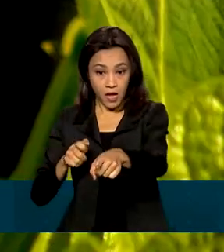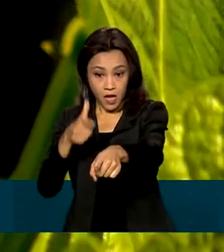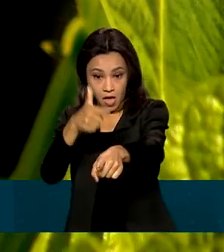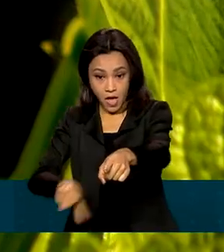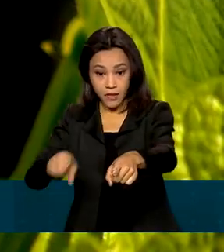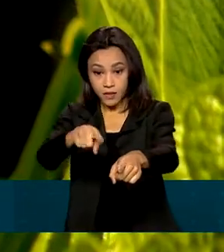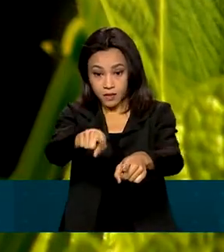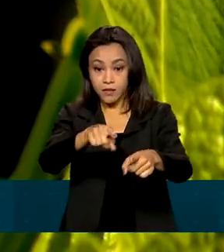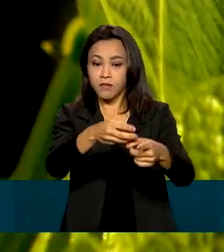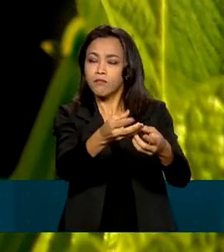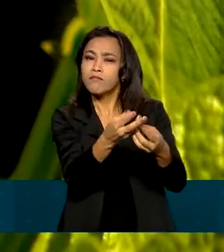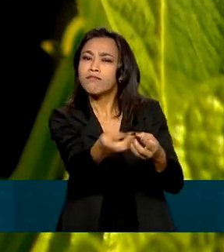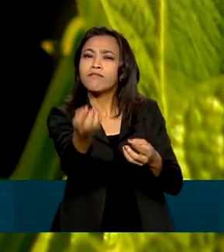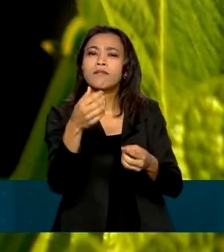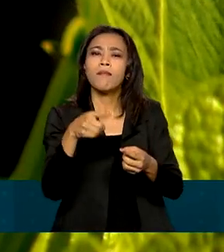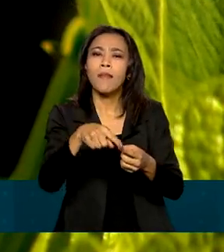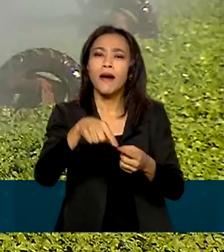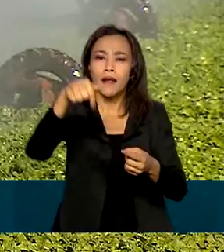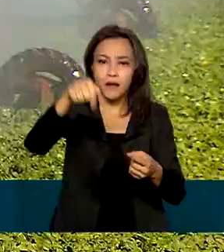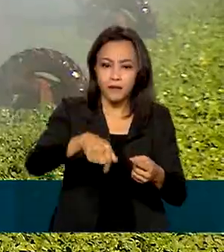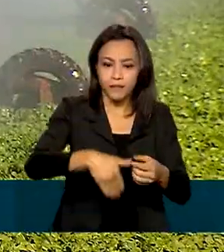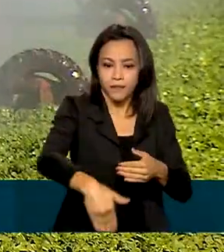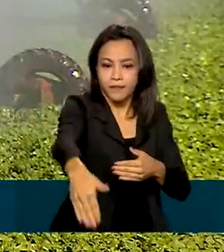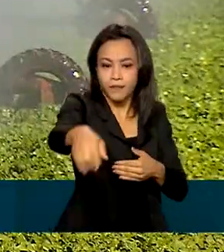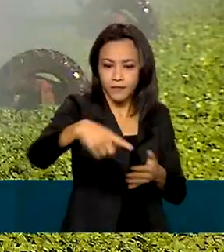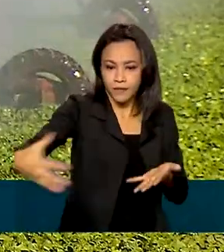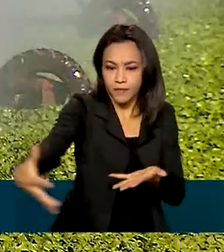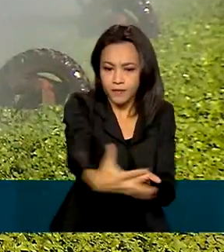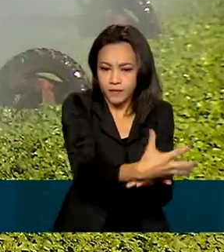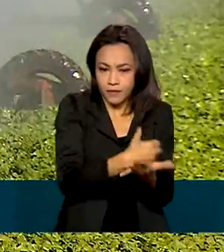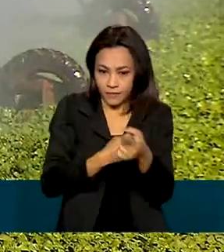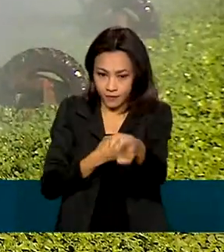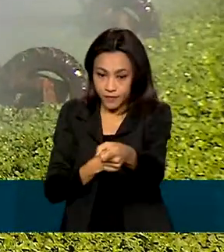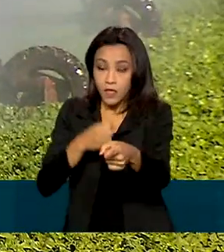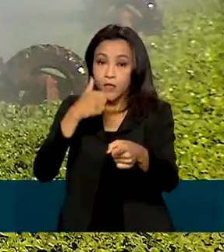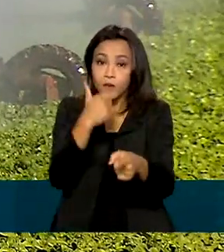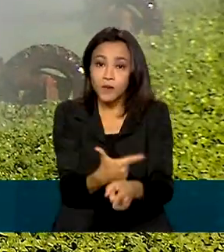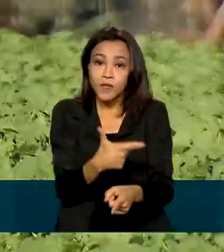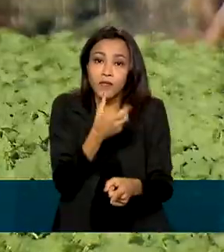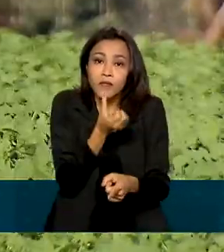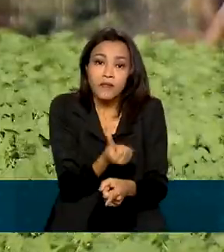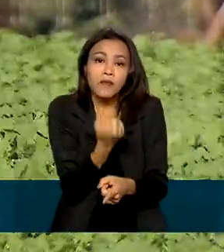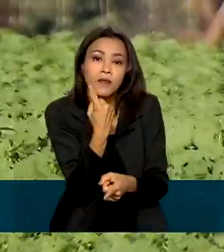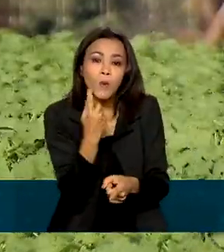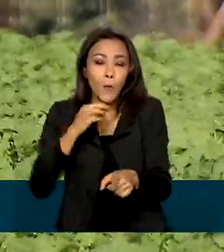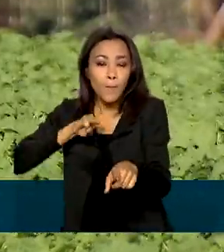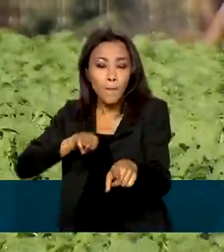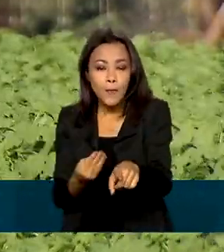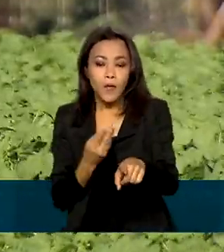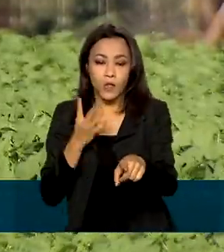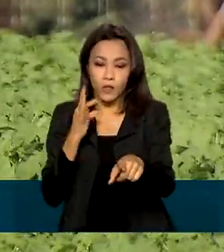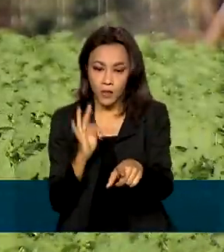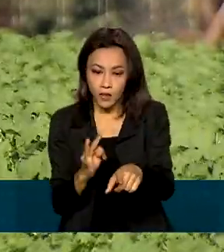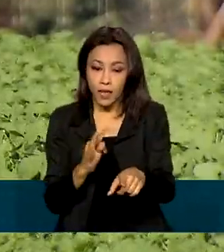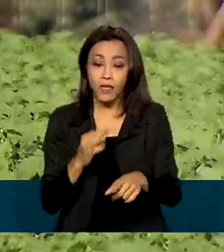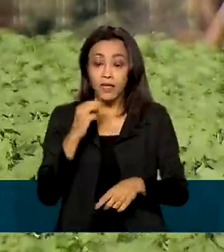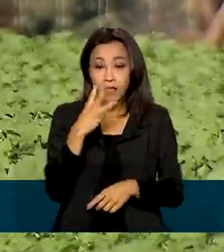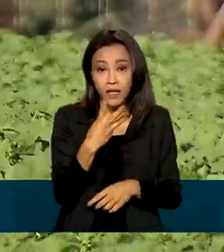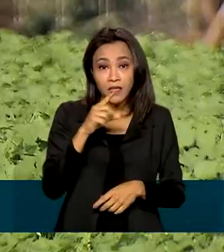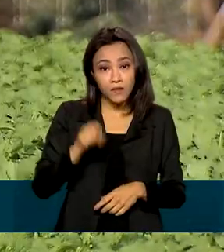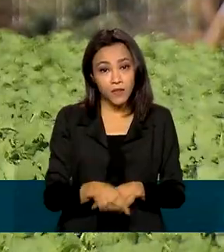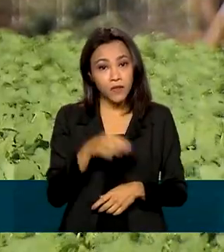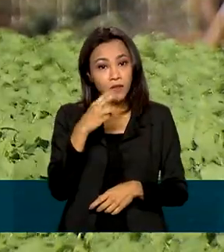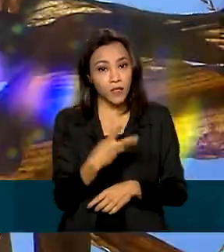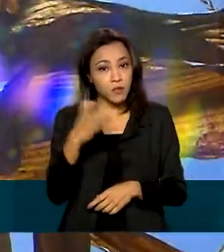oleaginosas para 2022. A safra deve ser de mais de 261 milhões de toneladas, 3,3